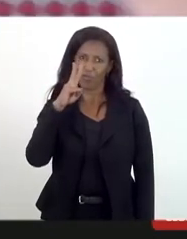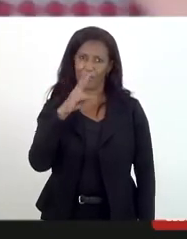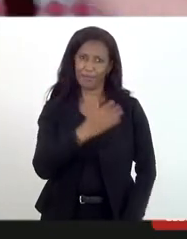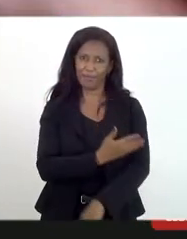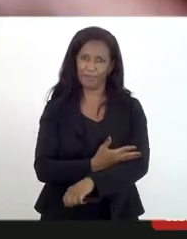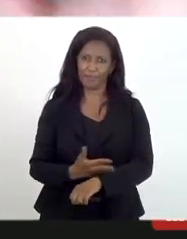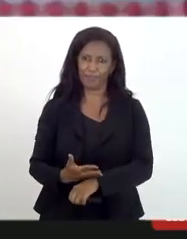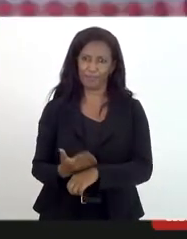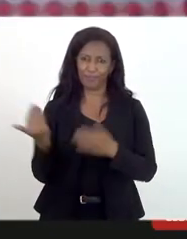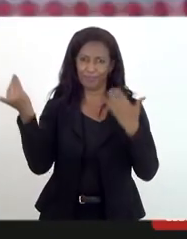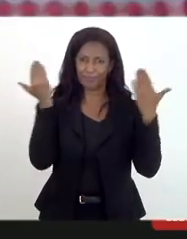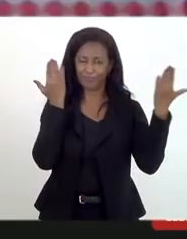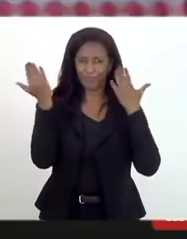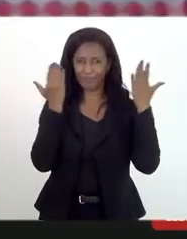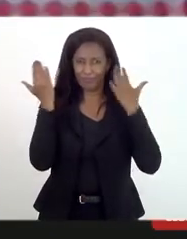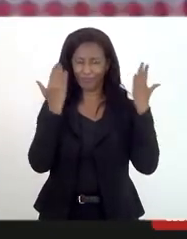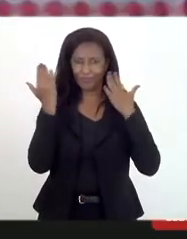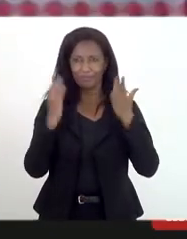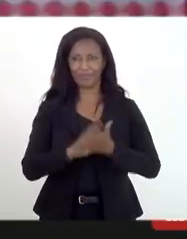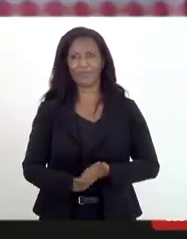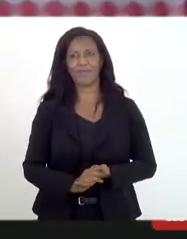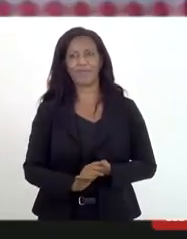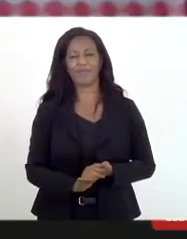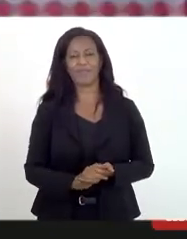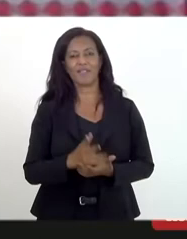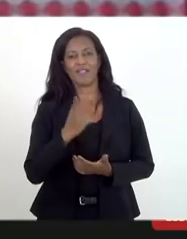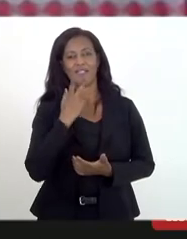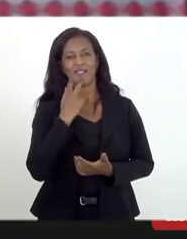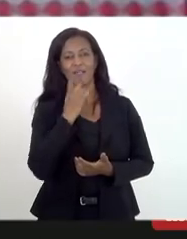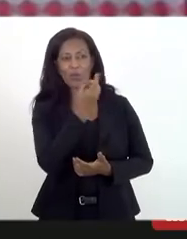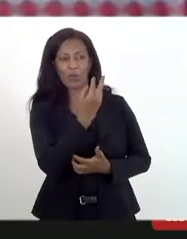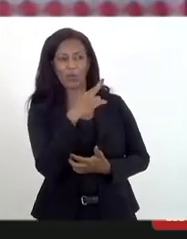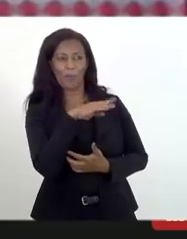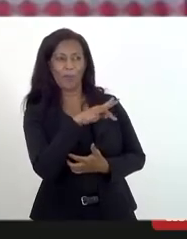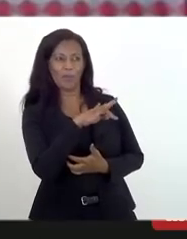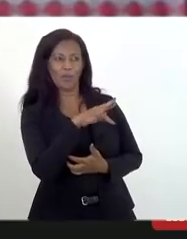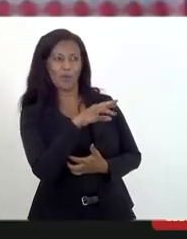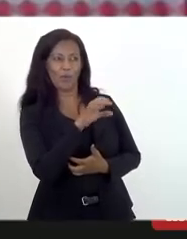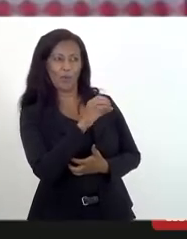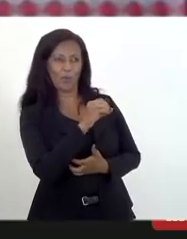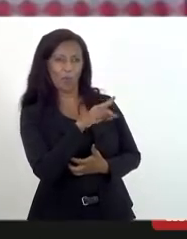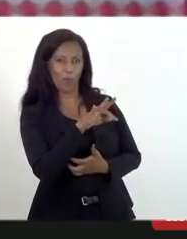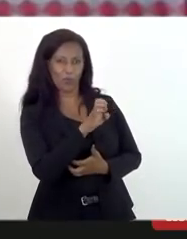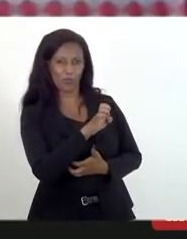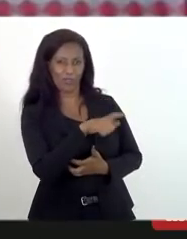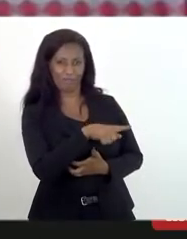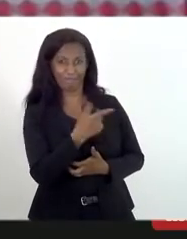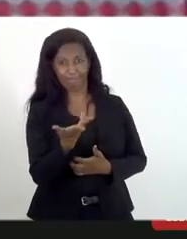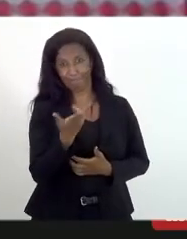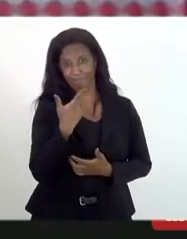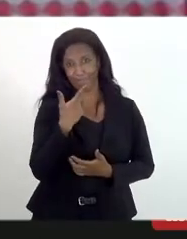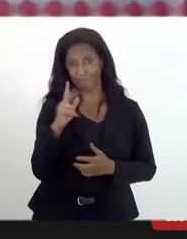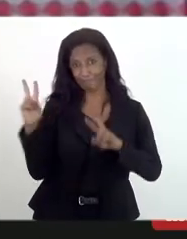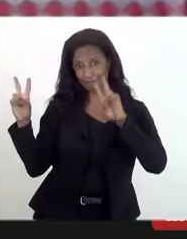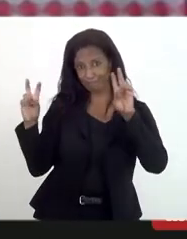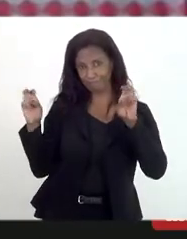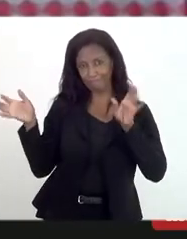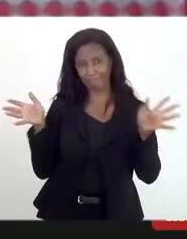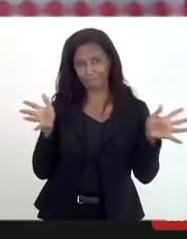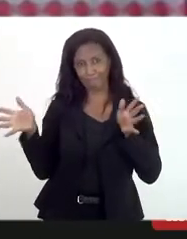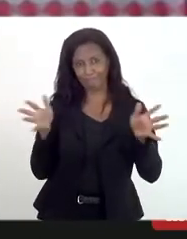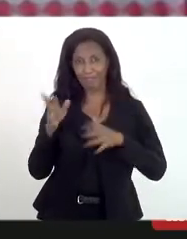assemelhando um pouco a intervenção do doutor Mitropoulos é a convenção então a gente vai usar esse termo